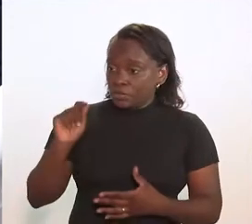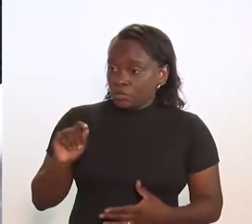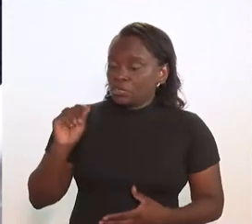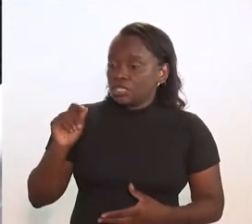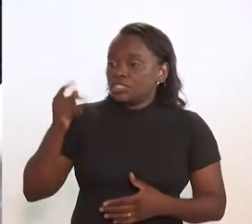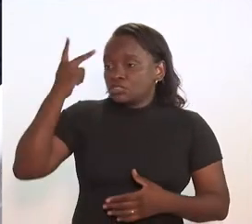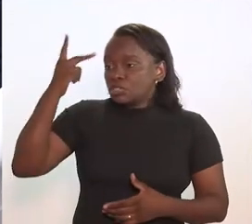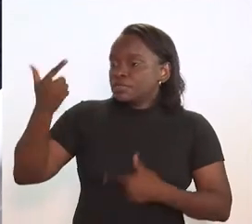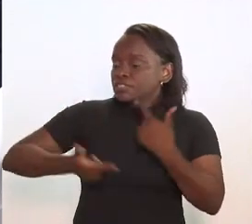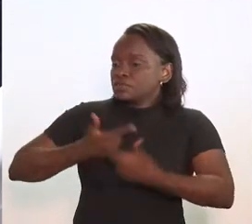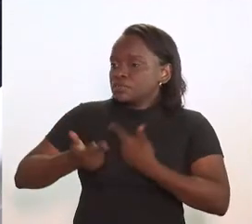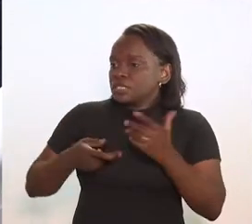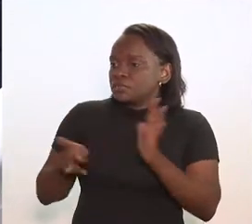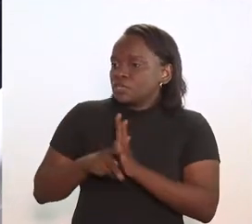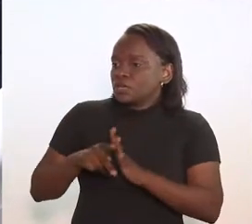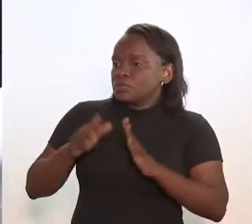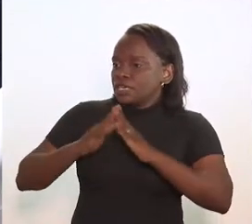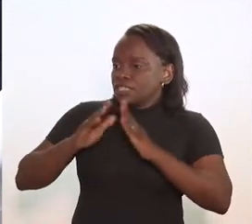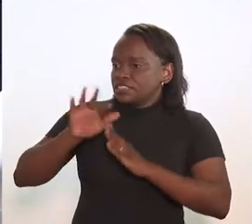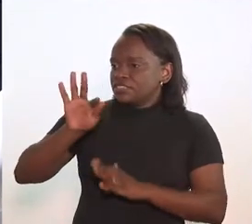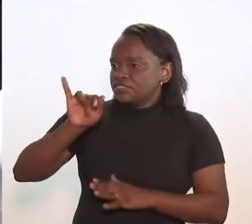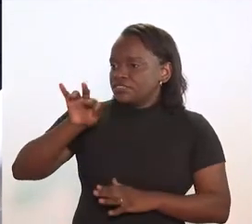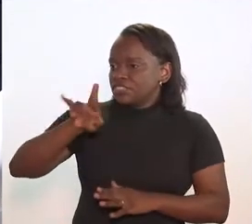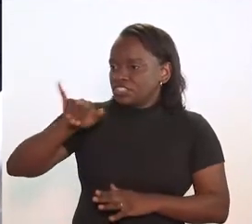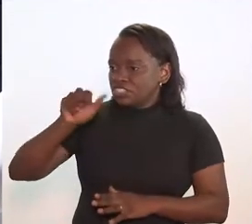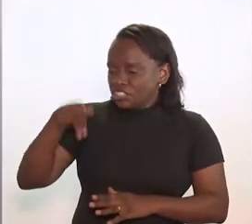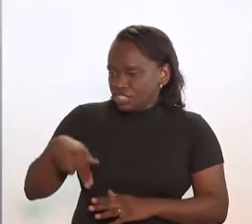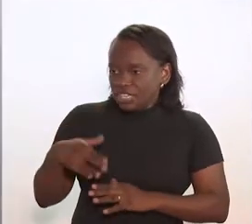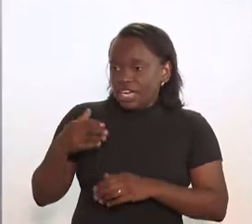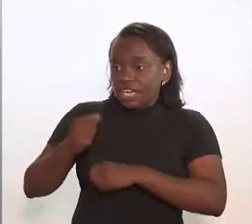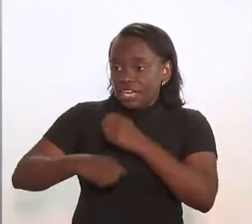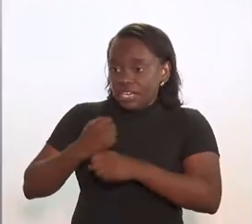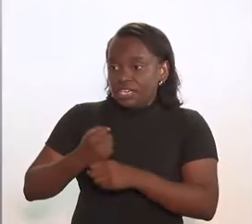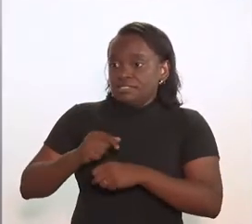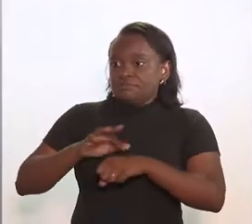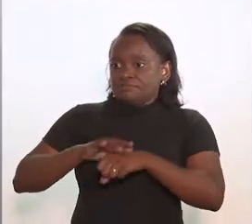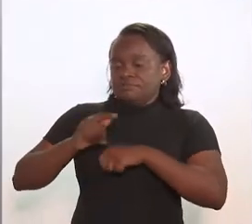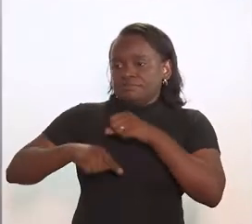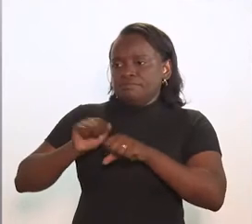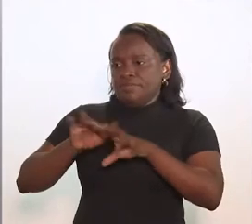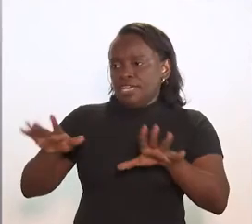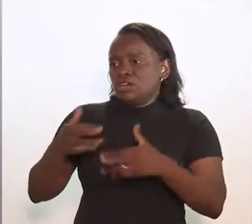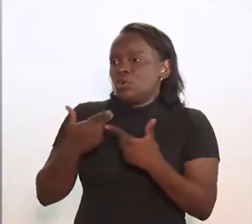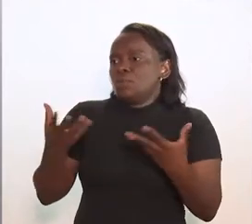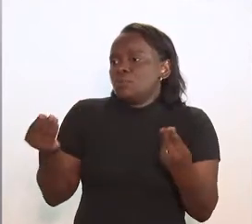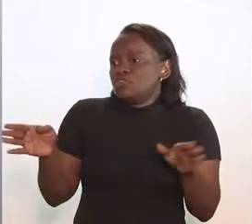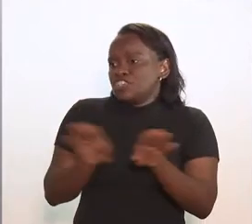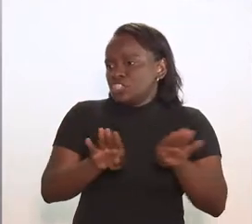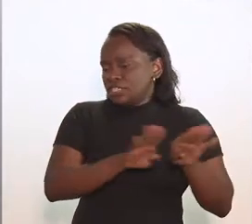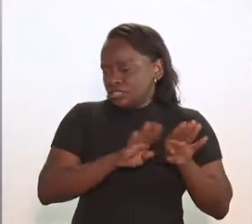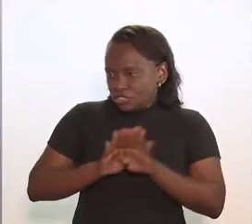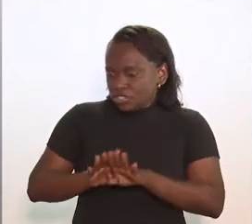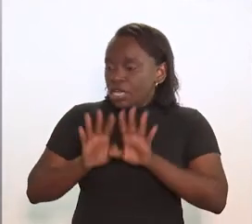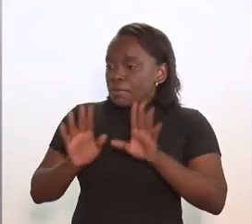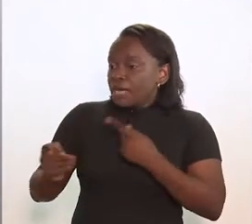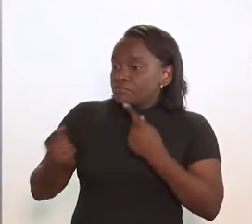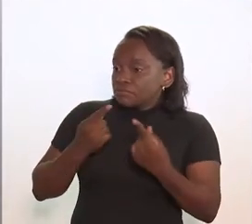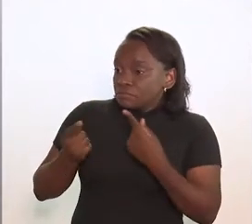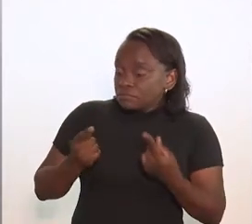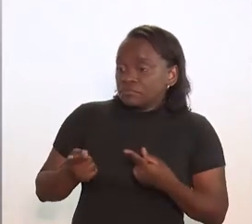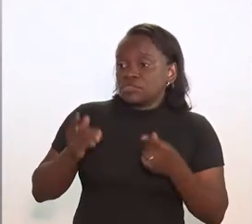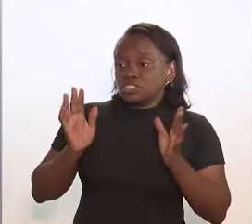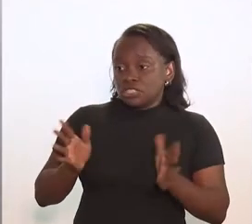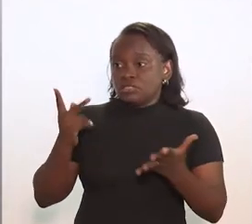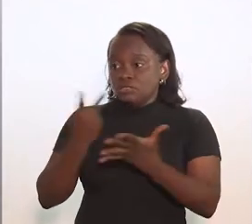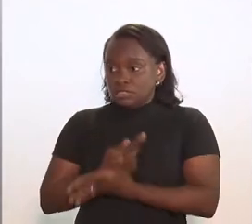a gente sobre as atividades da Casa Firjan. Esse ano de pandemia, muita coisa fechou, mas o fato das discussões já